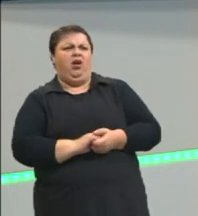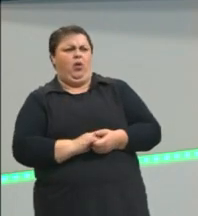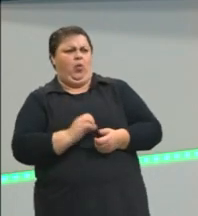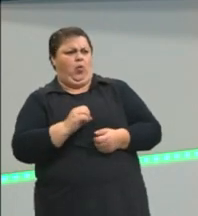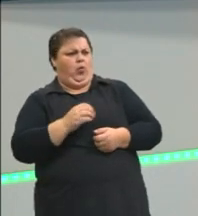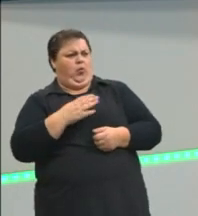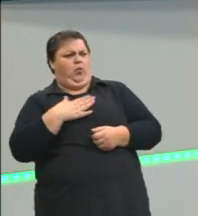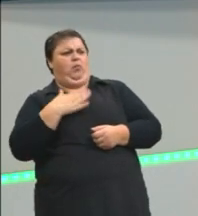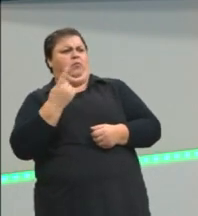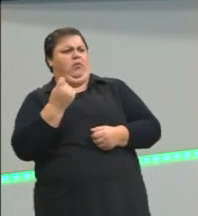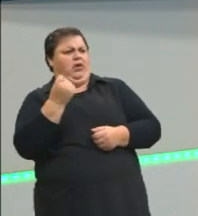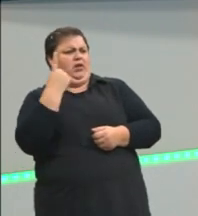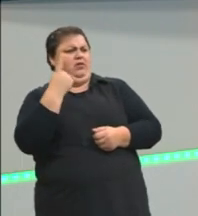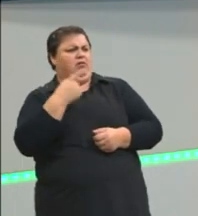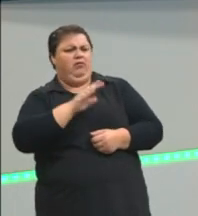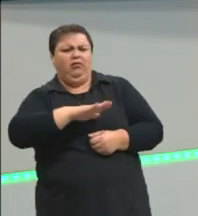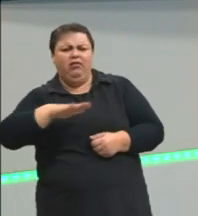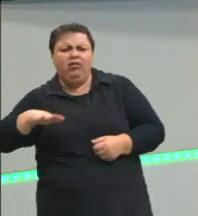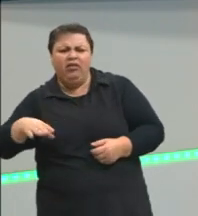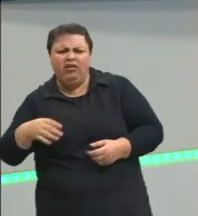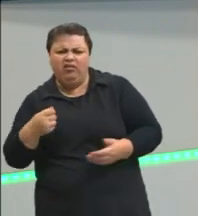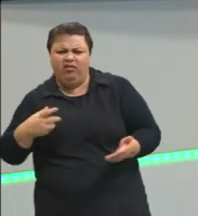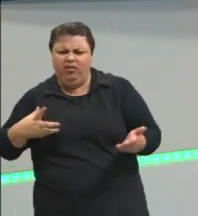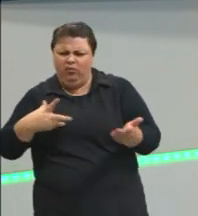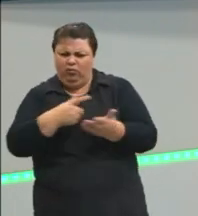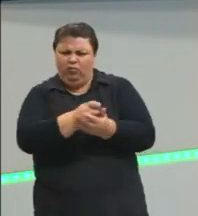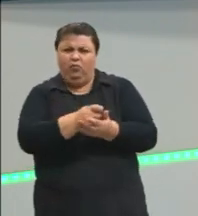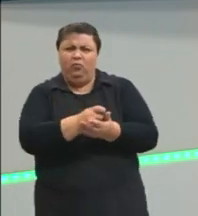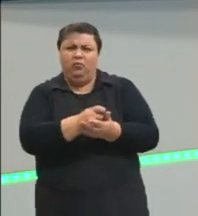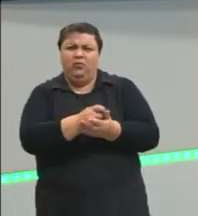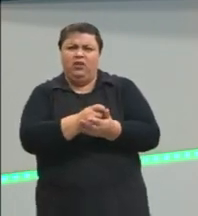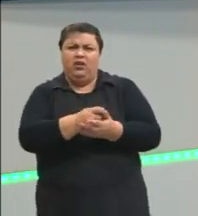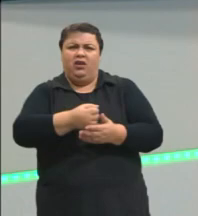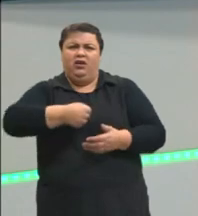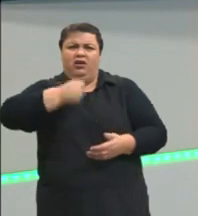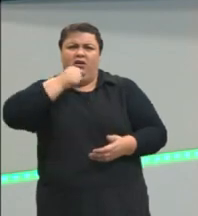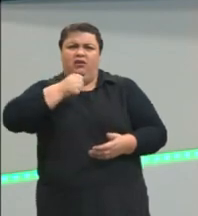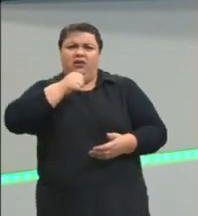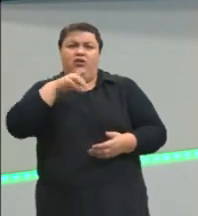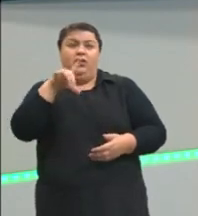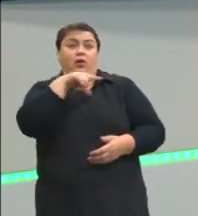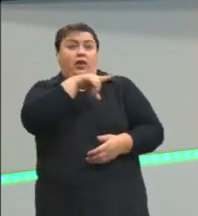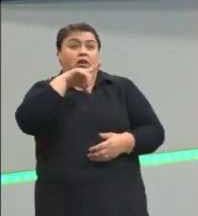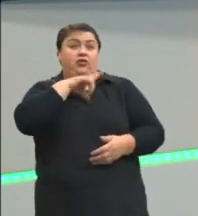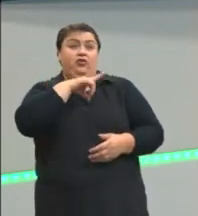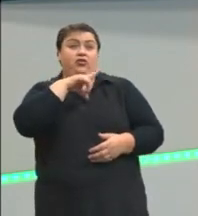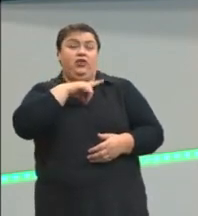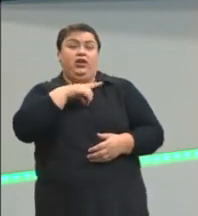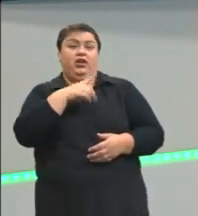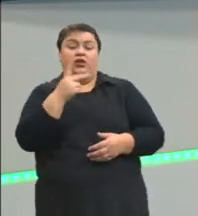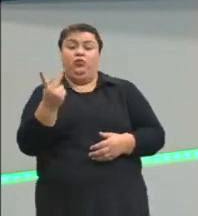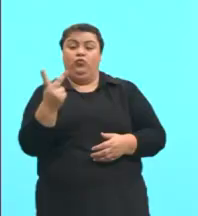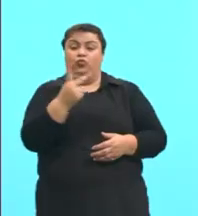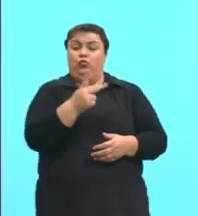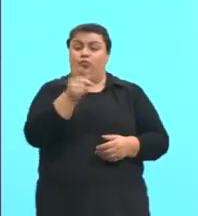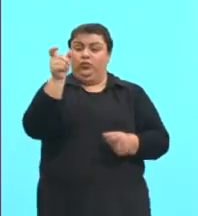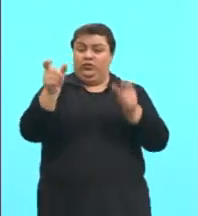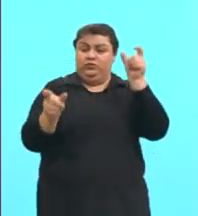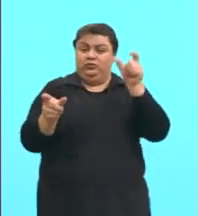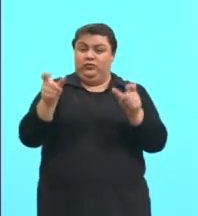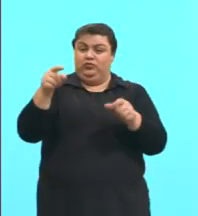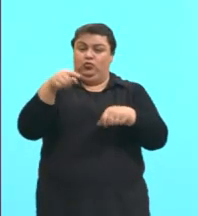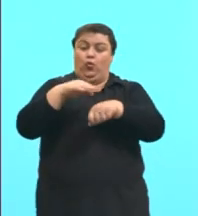cerveja. São dois jovens. Então, ali a gente tem duas pessoas se